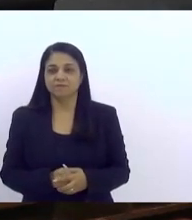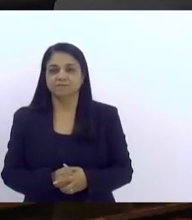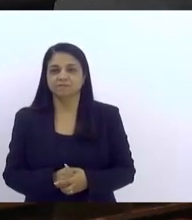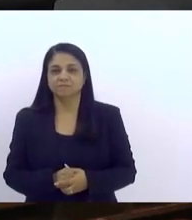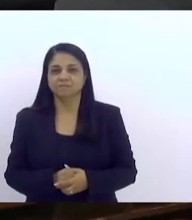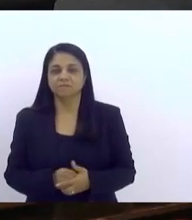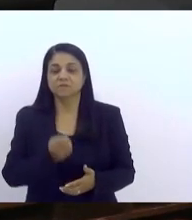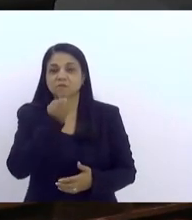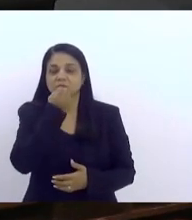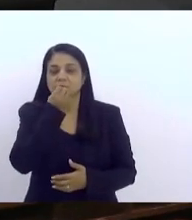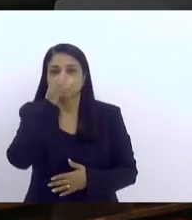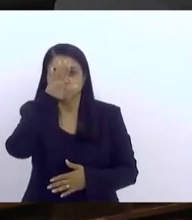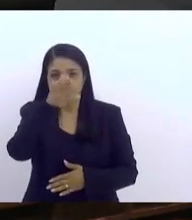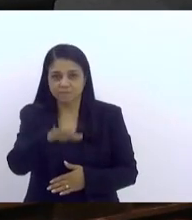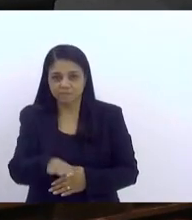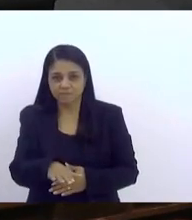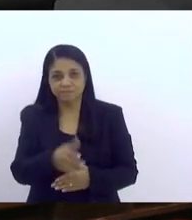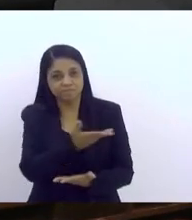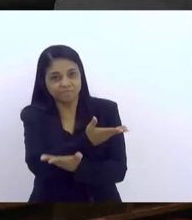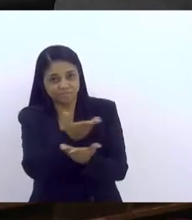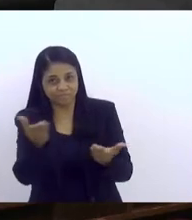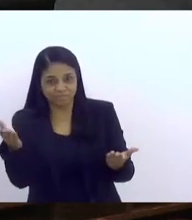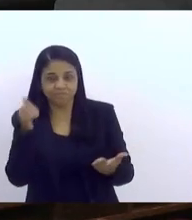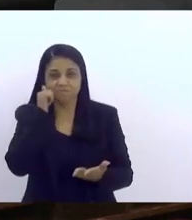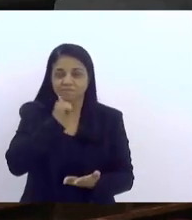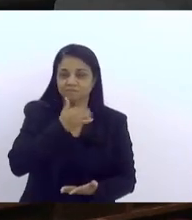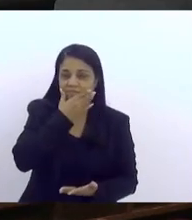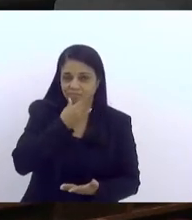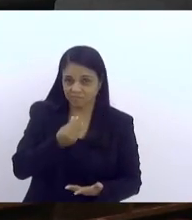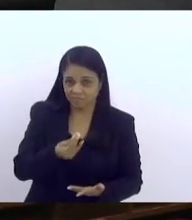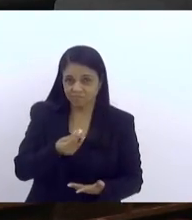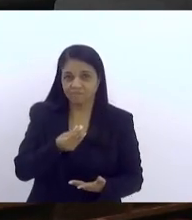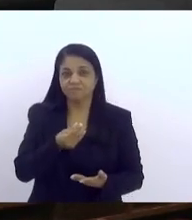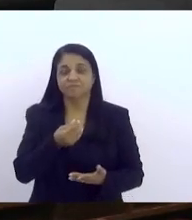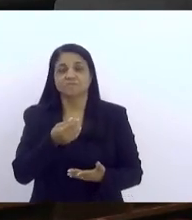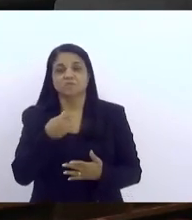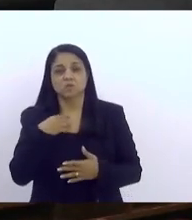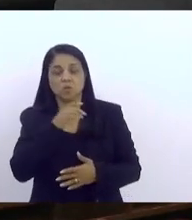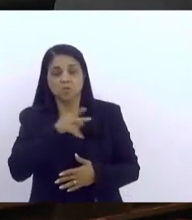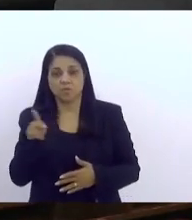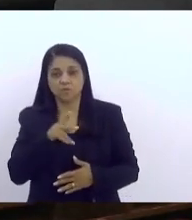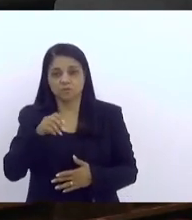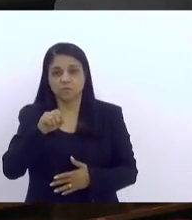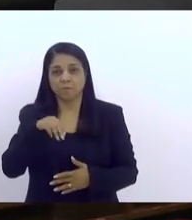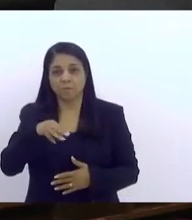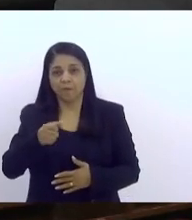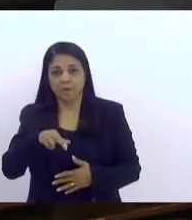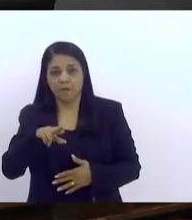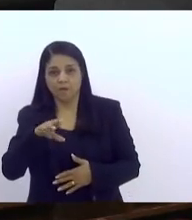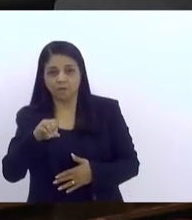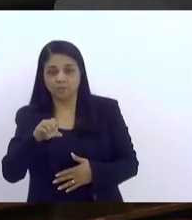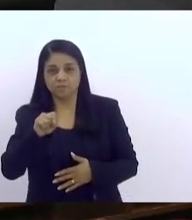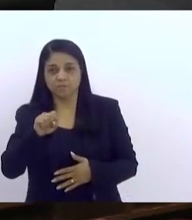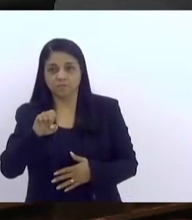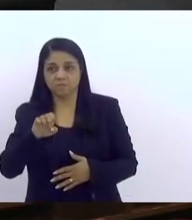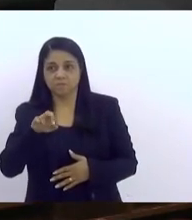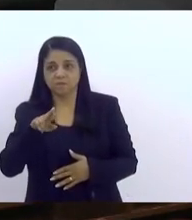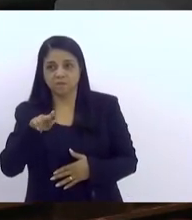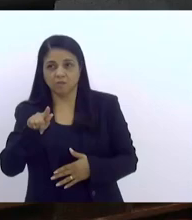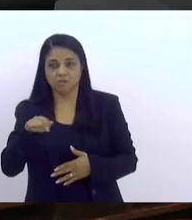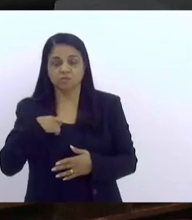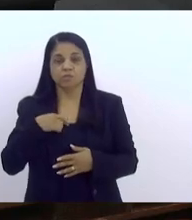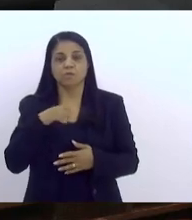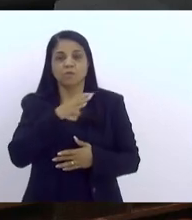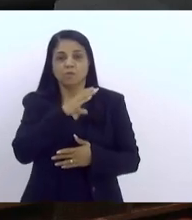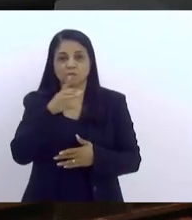boa tarde a todos, todas e todes. professor Mário Sérgio, sou coordenador do Programa Saúde na Escola no município de Duque de